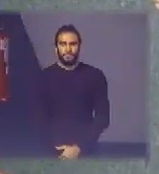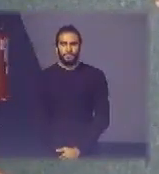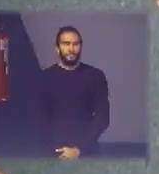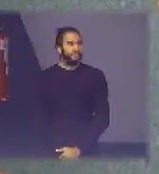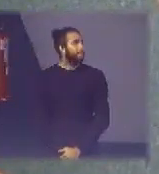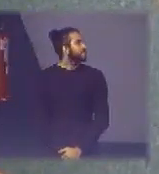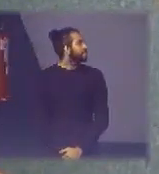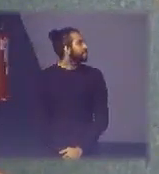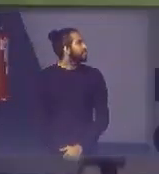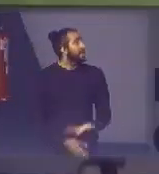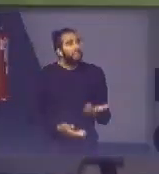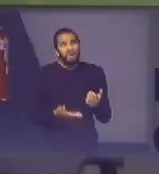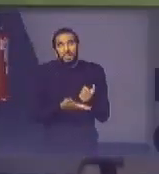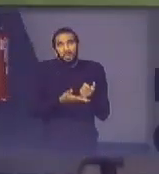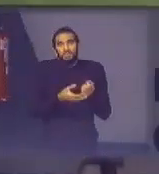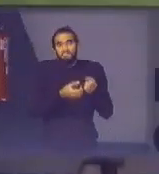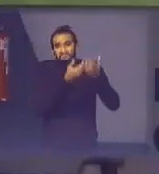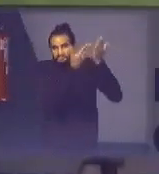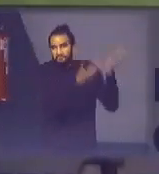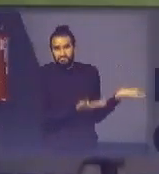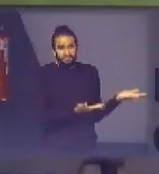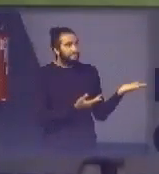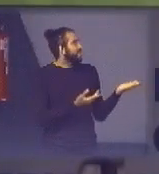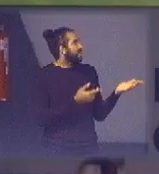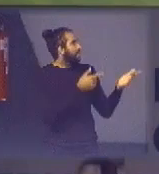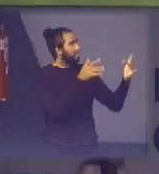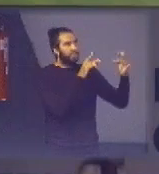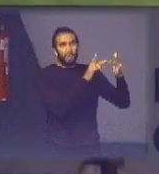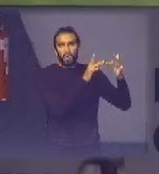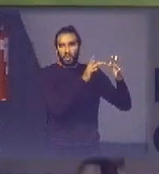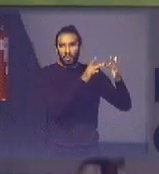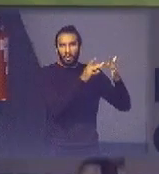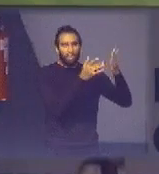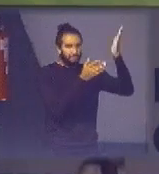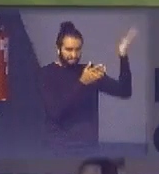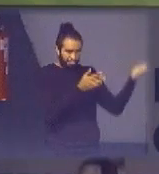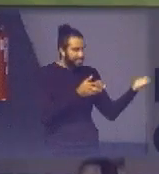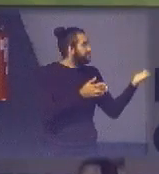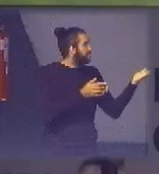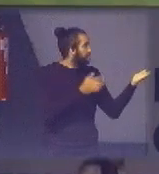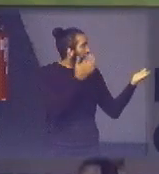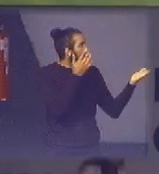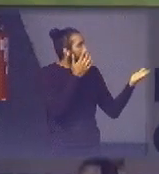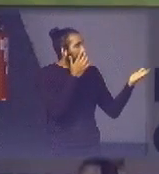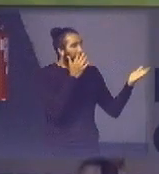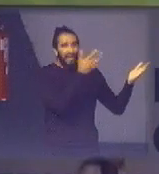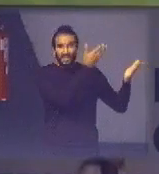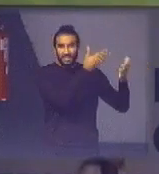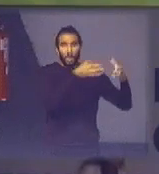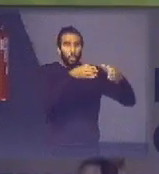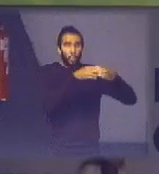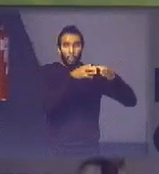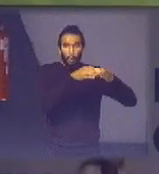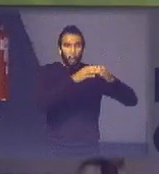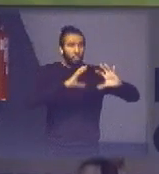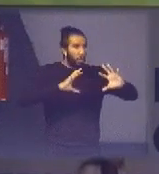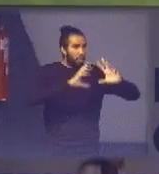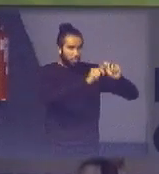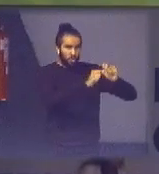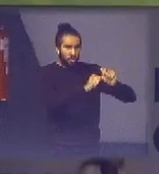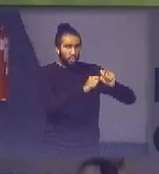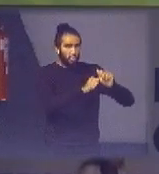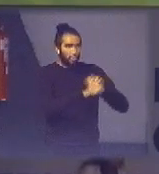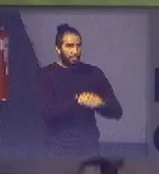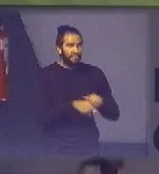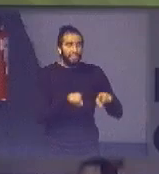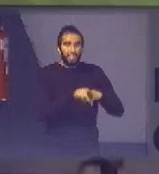basicamente é isso aqui estão todos os nossos contatos esse é o time total da Green Electron e